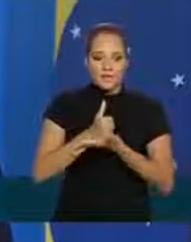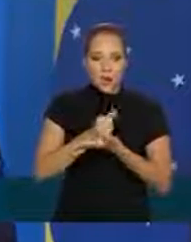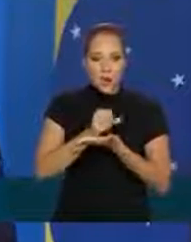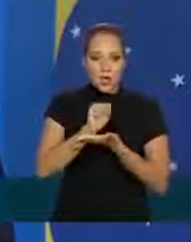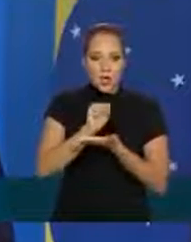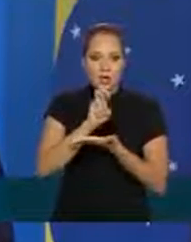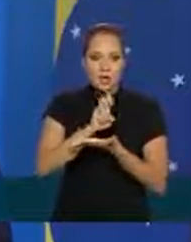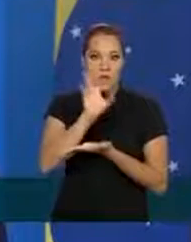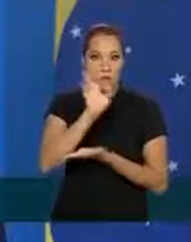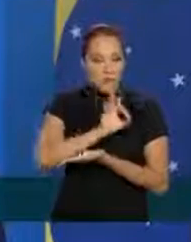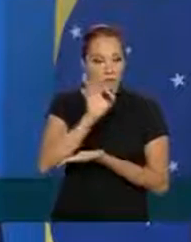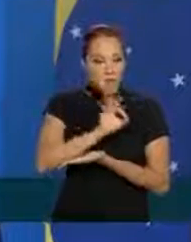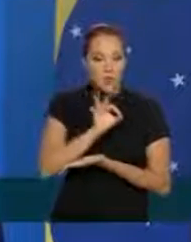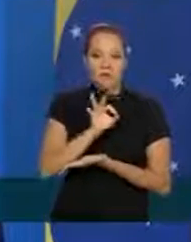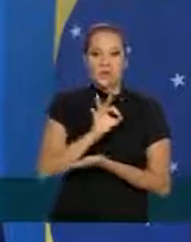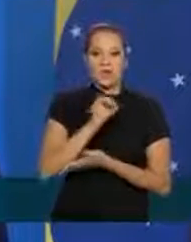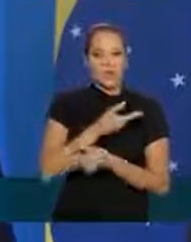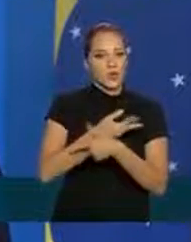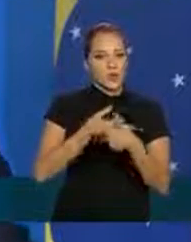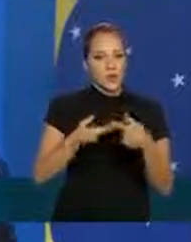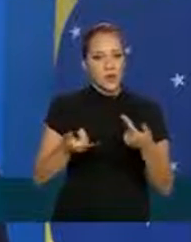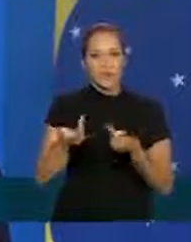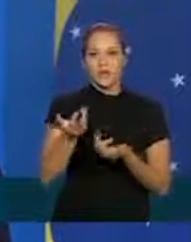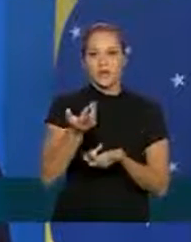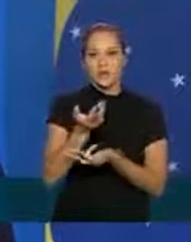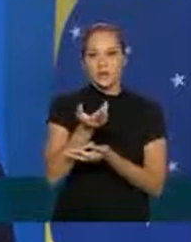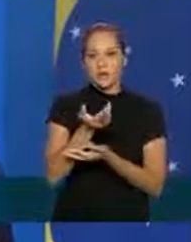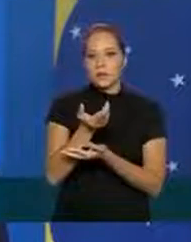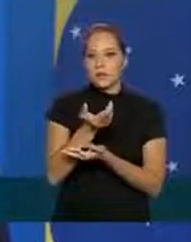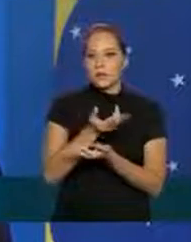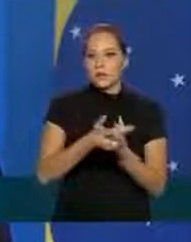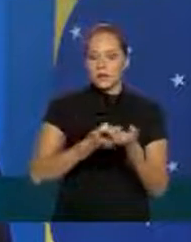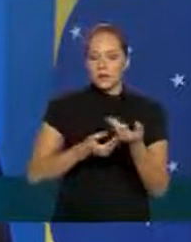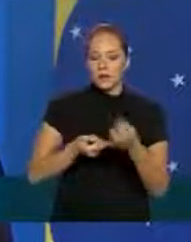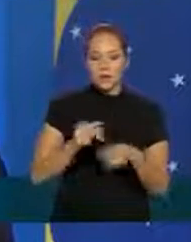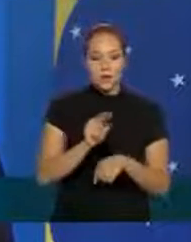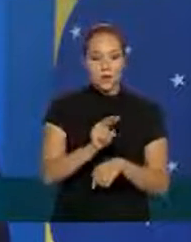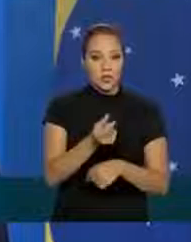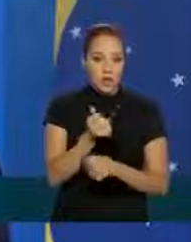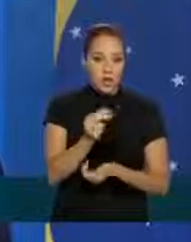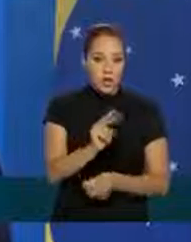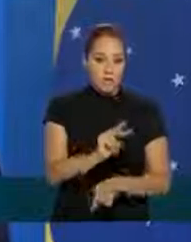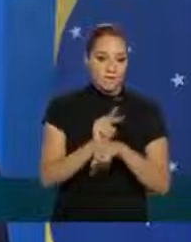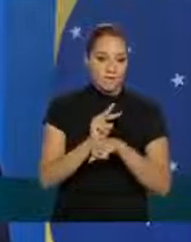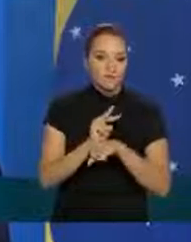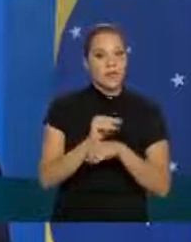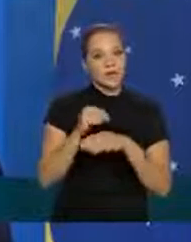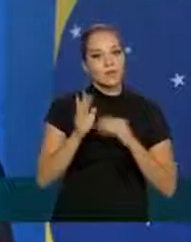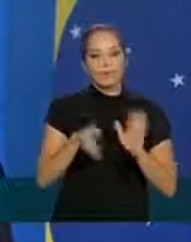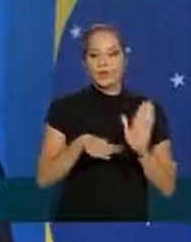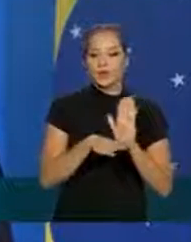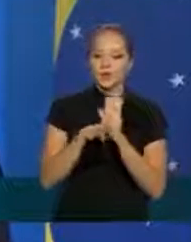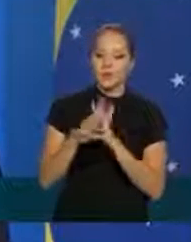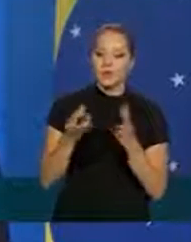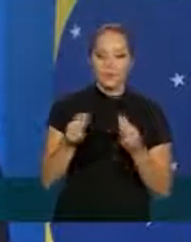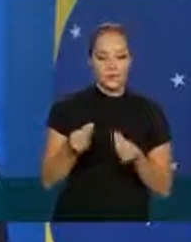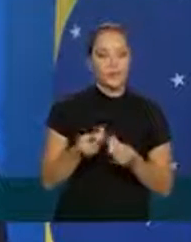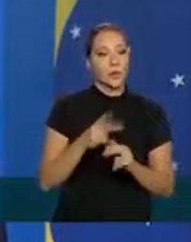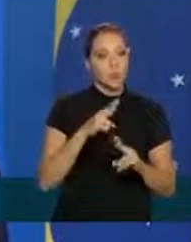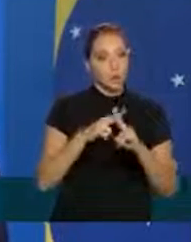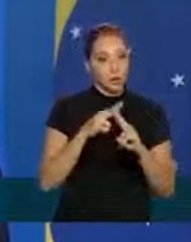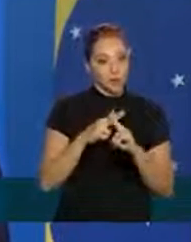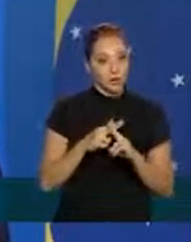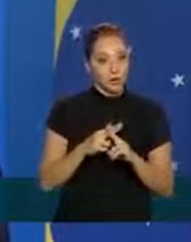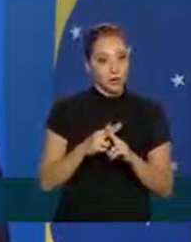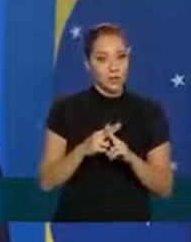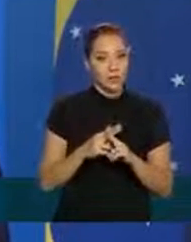potenciais questões em relação a esse financiamento e isso já ajuda muito então na Caixa